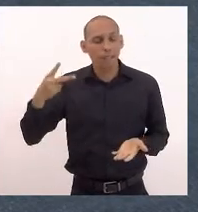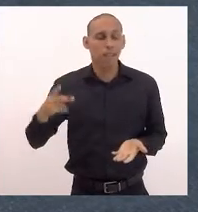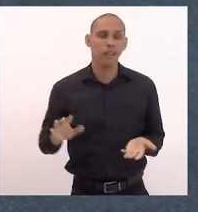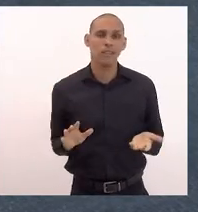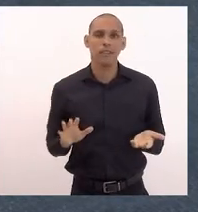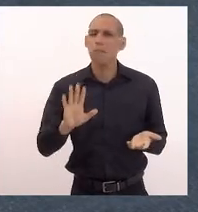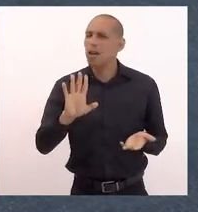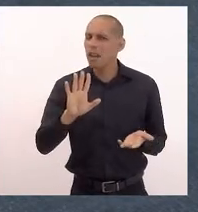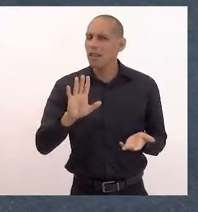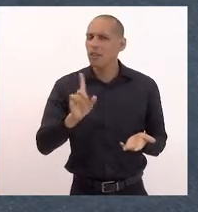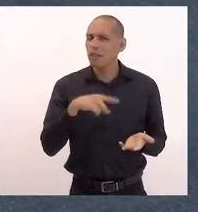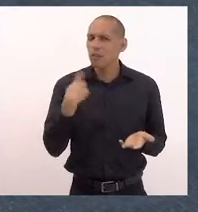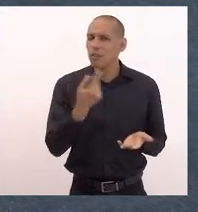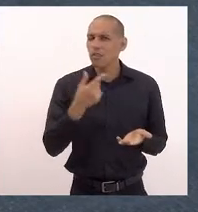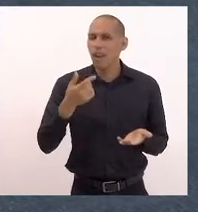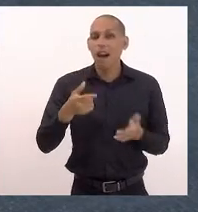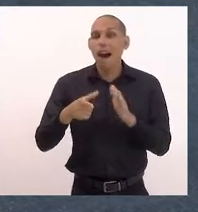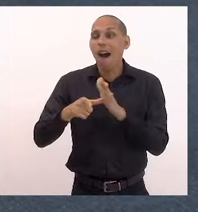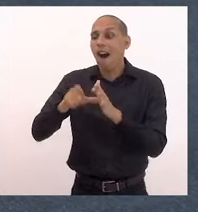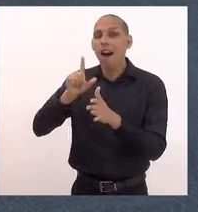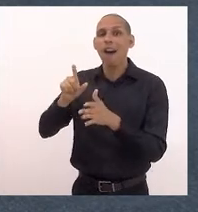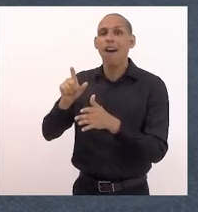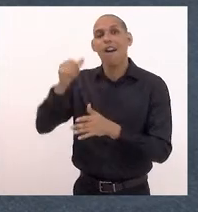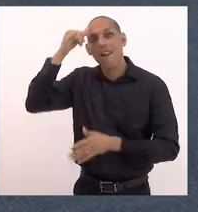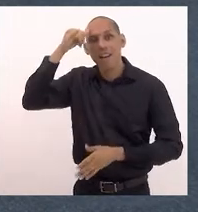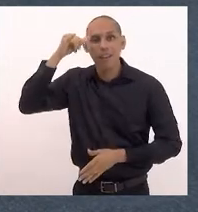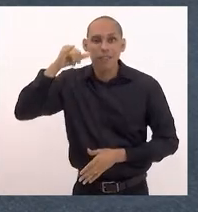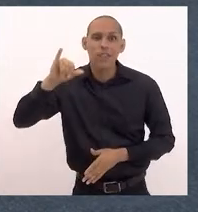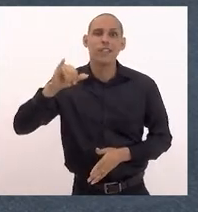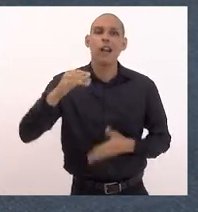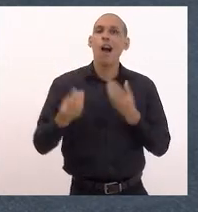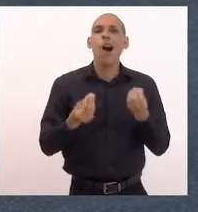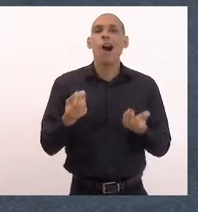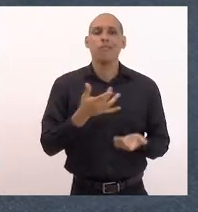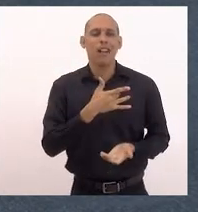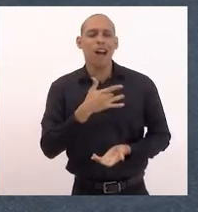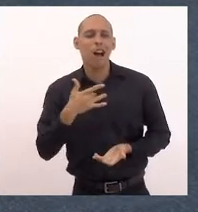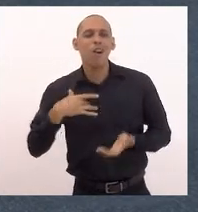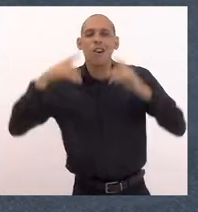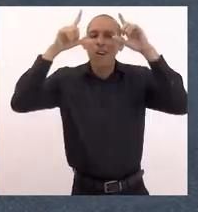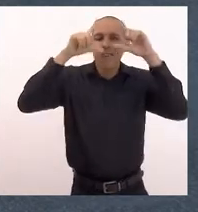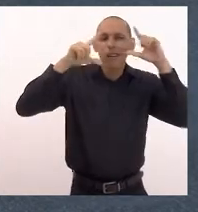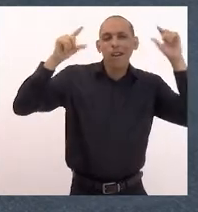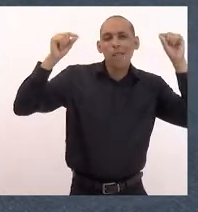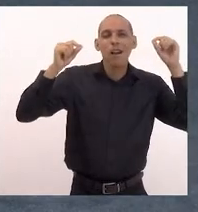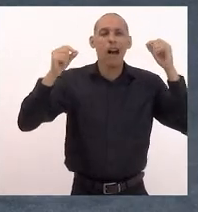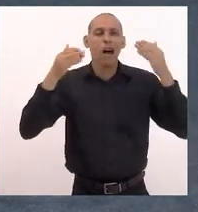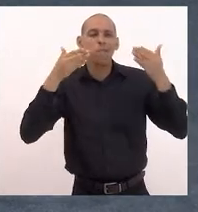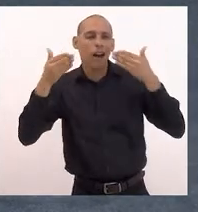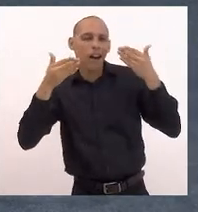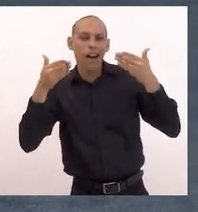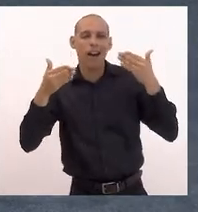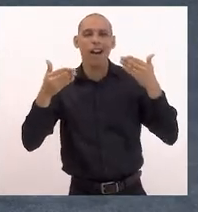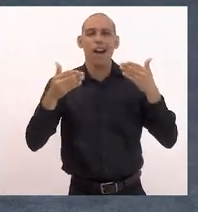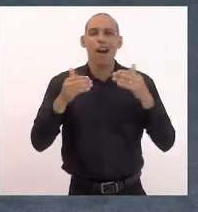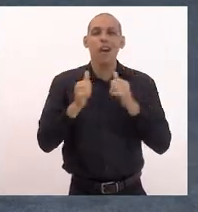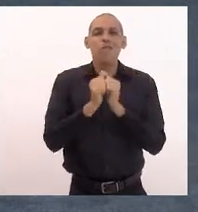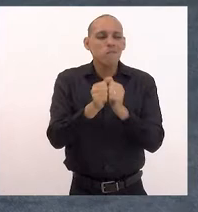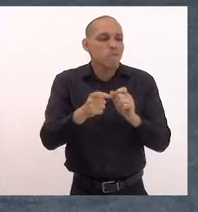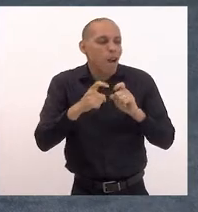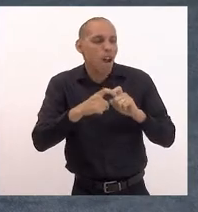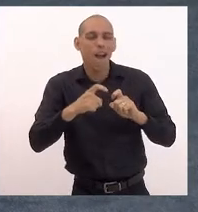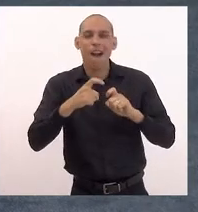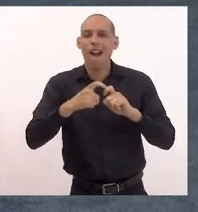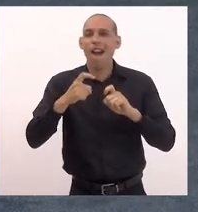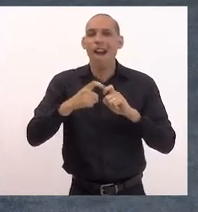Mas se a gente puder prevenir isso, com a saúde, com as enfermeiras, com as psicólogas, com os médicos,